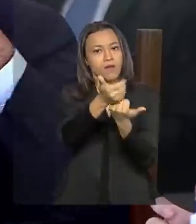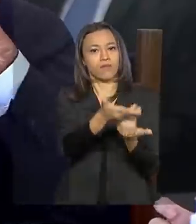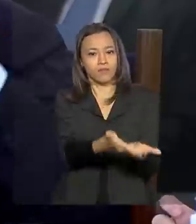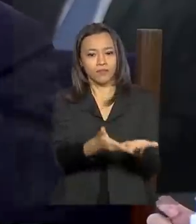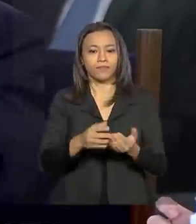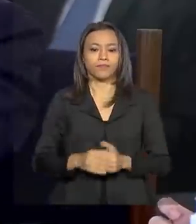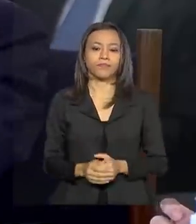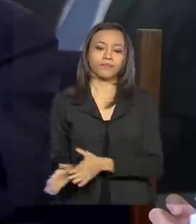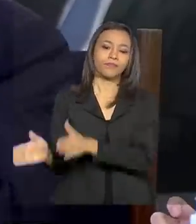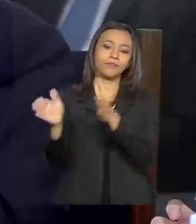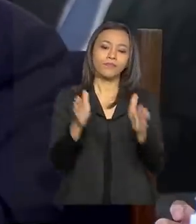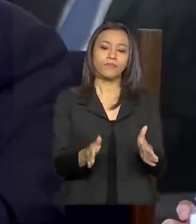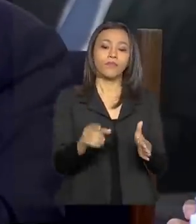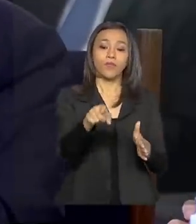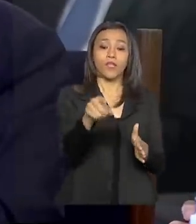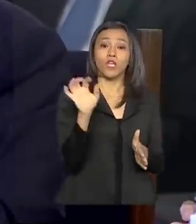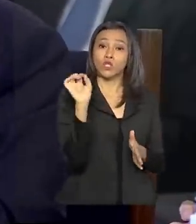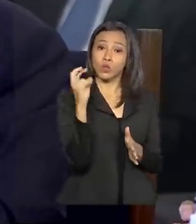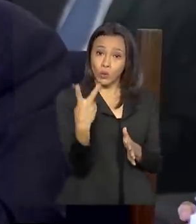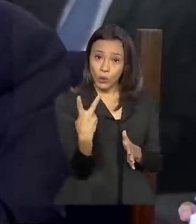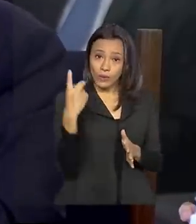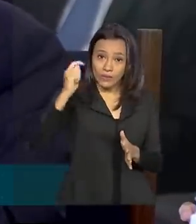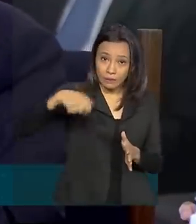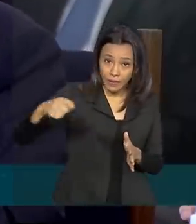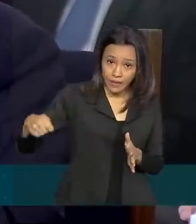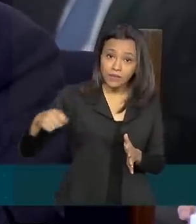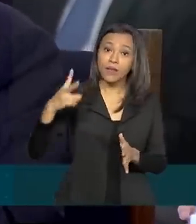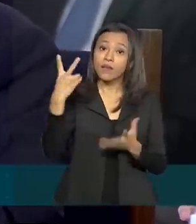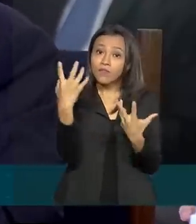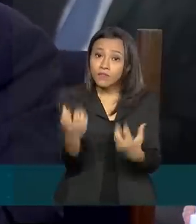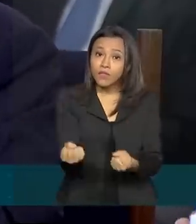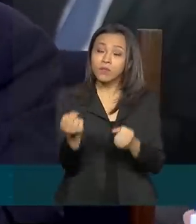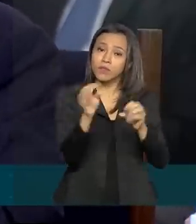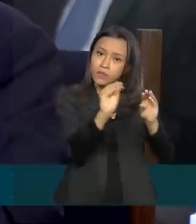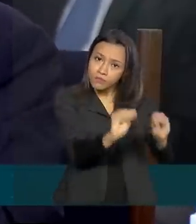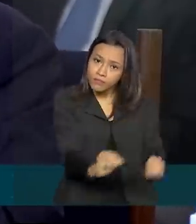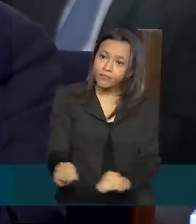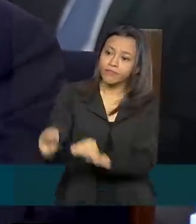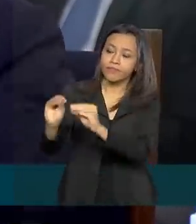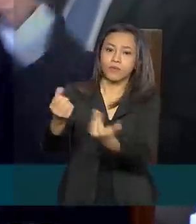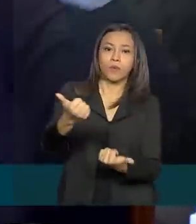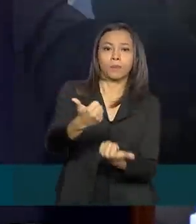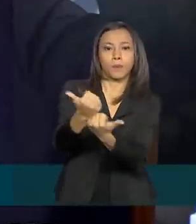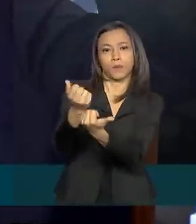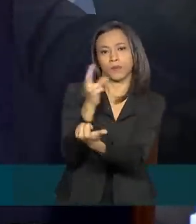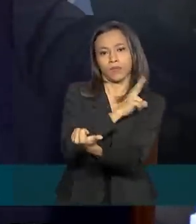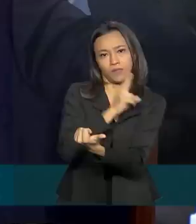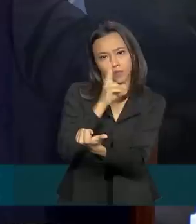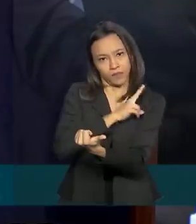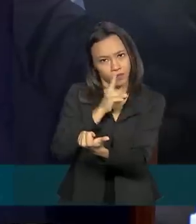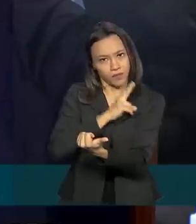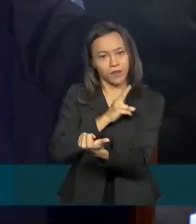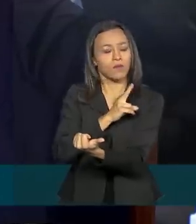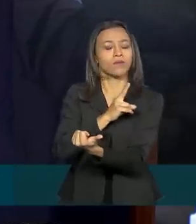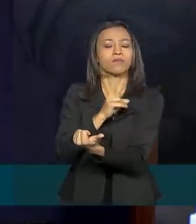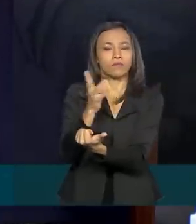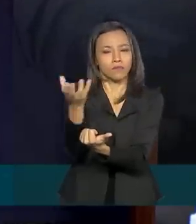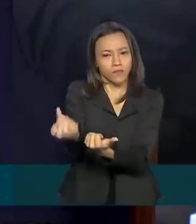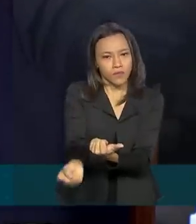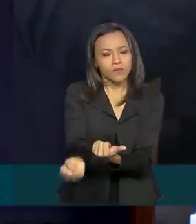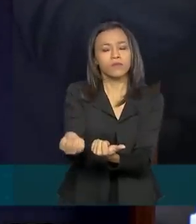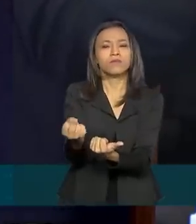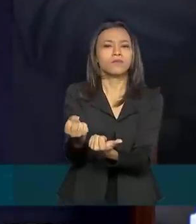Por dois meses, nós vamos estender o auxílio emergencial. Nós estamos em um nível de